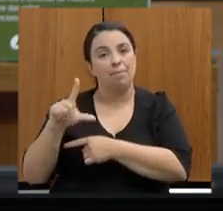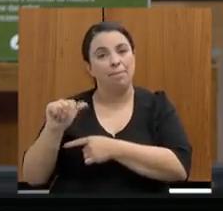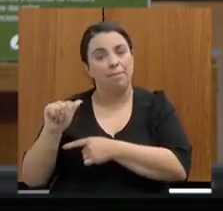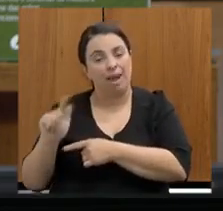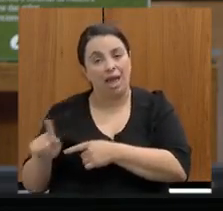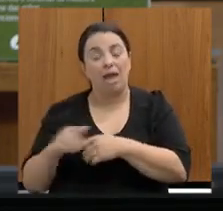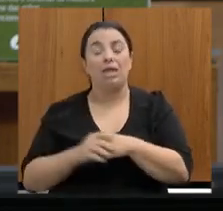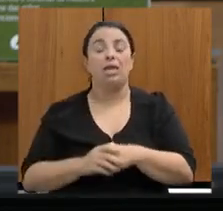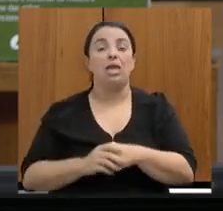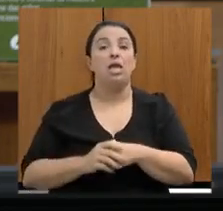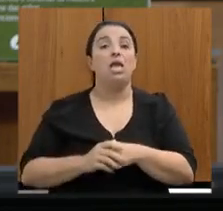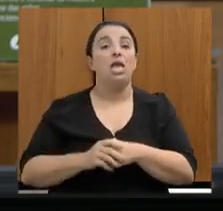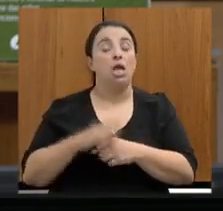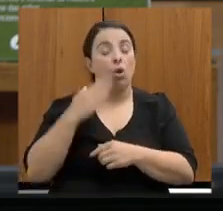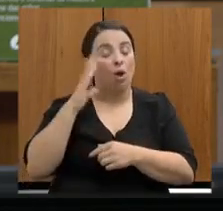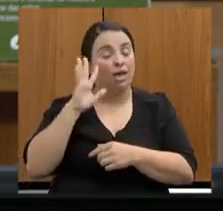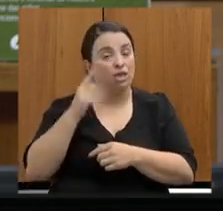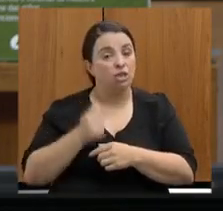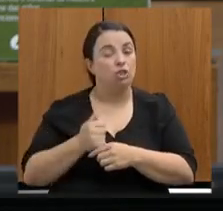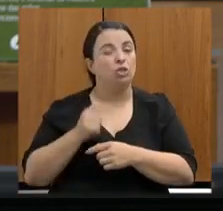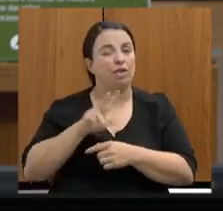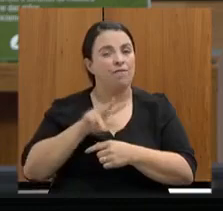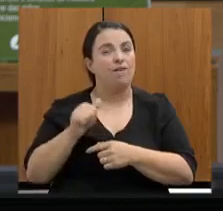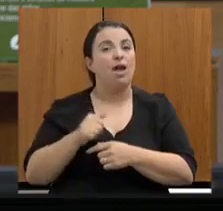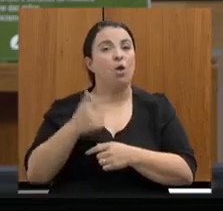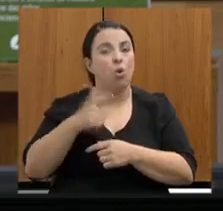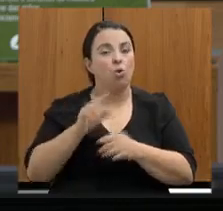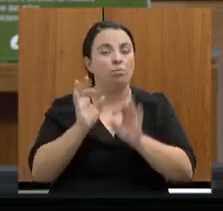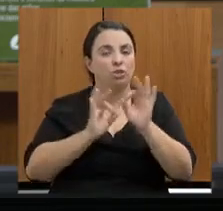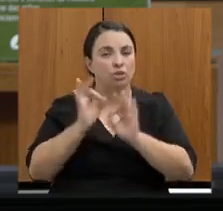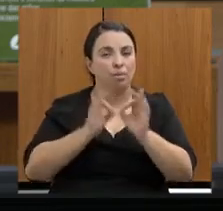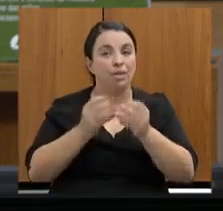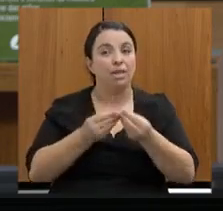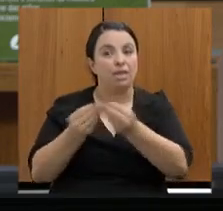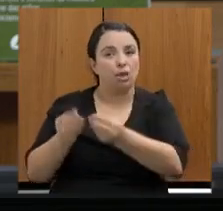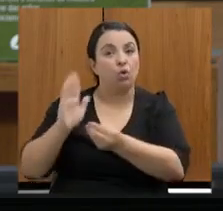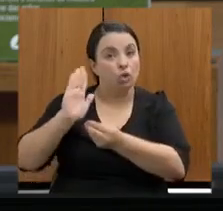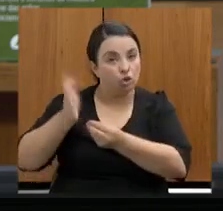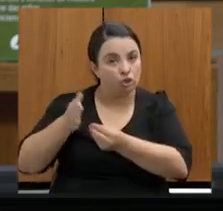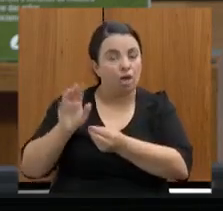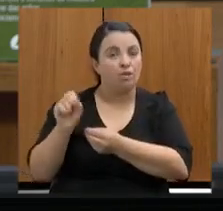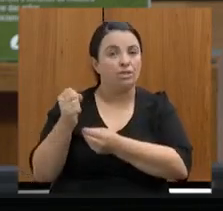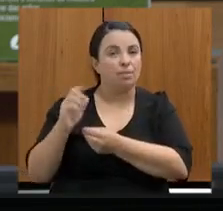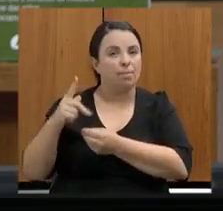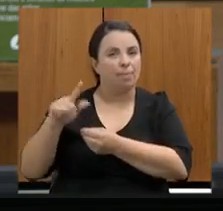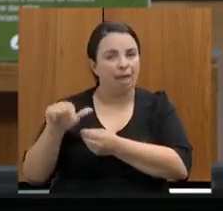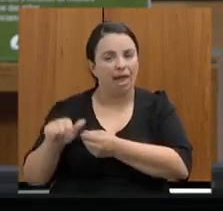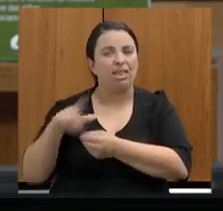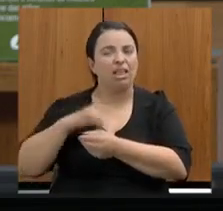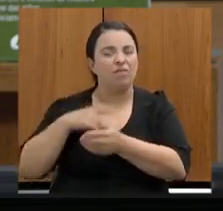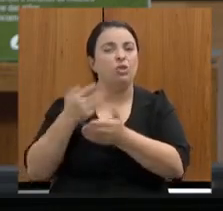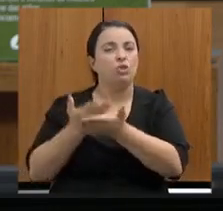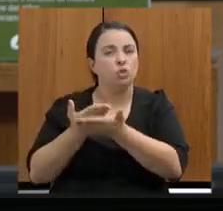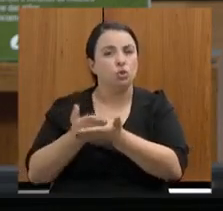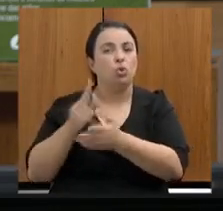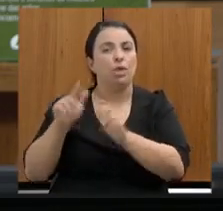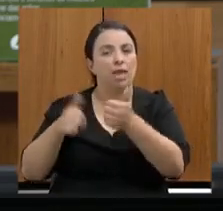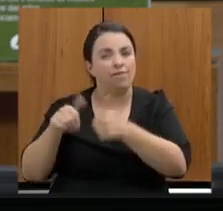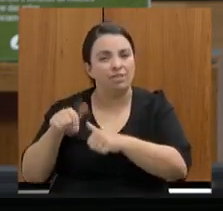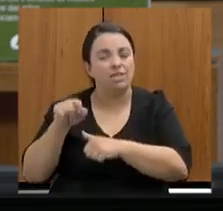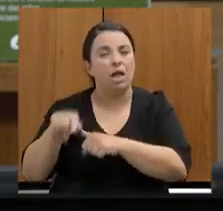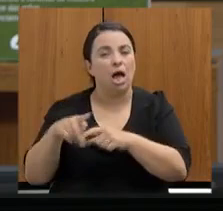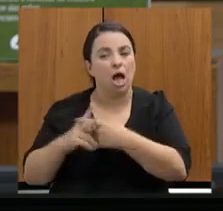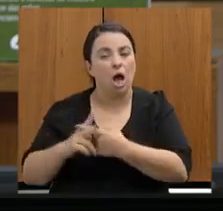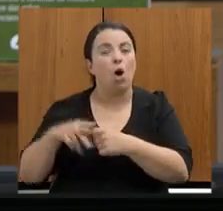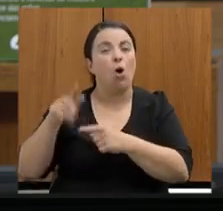um planejamento para a senhora. A gente encaminhou isso recentemente a CEPLAG por conta de estudos revisando esse processo. E eu lhe disse também, isso